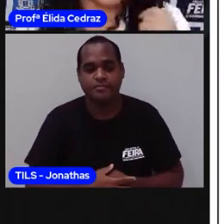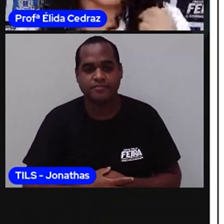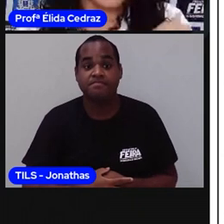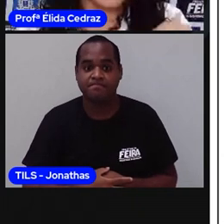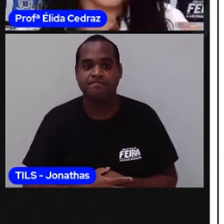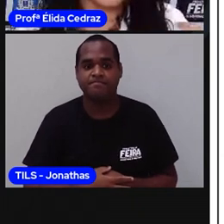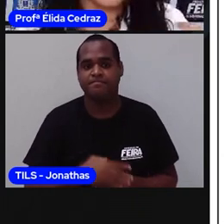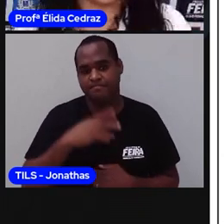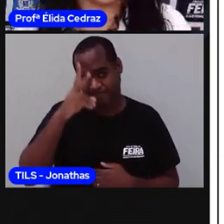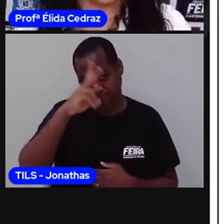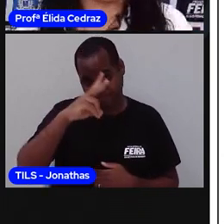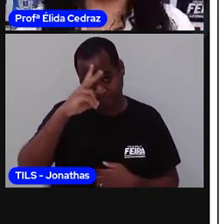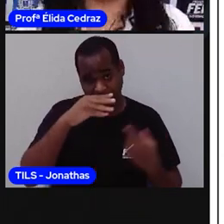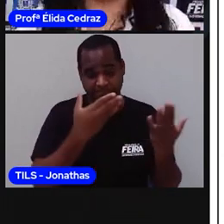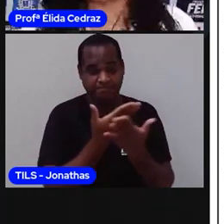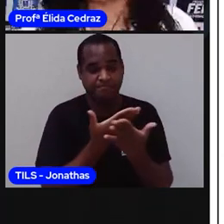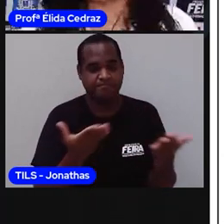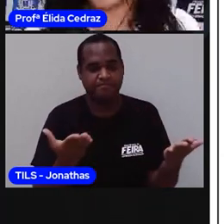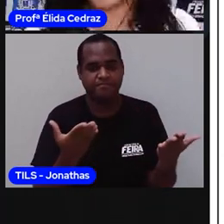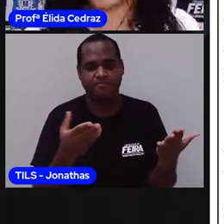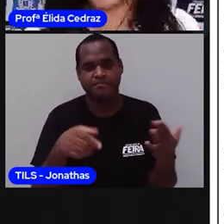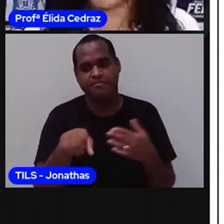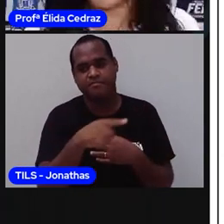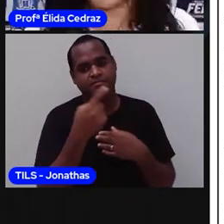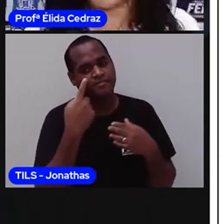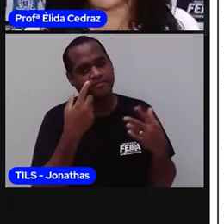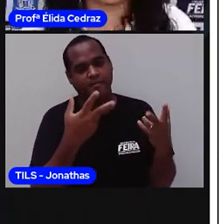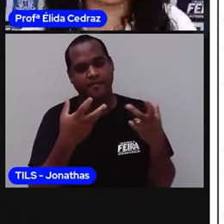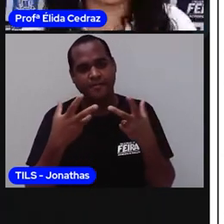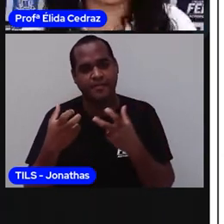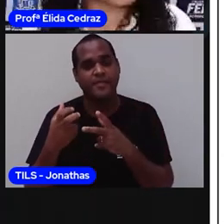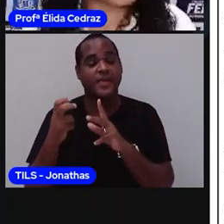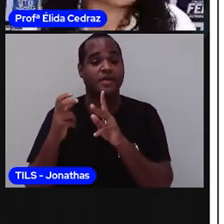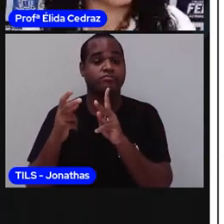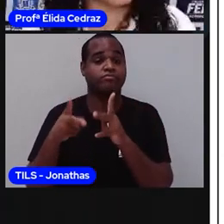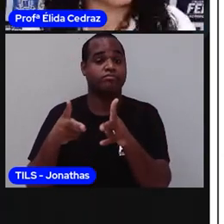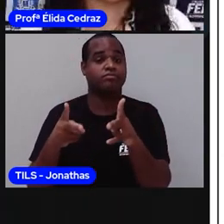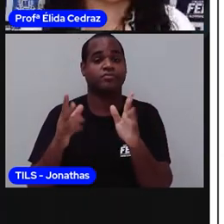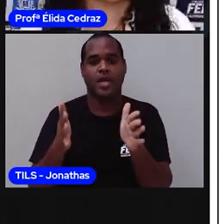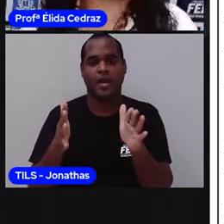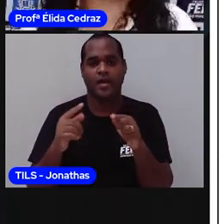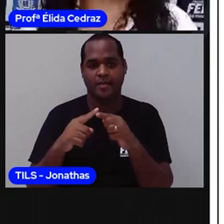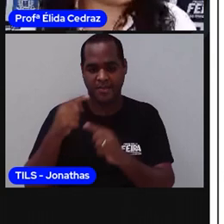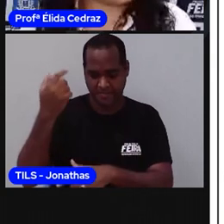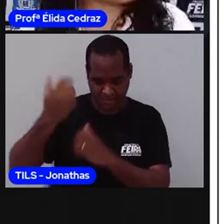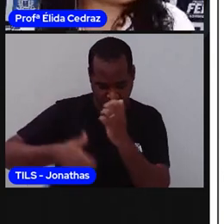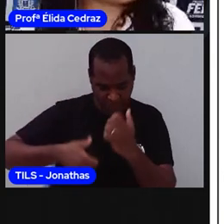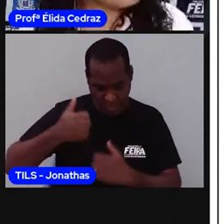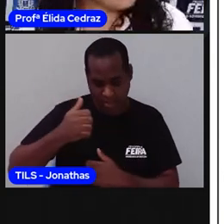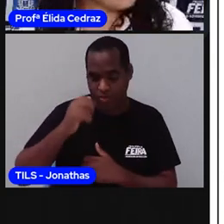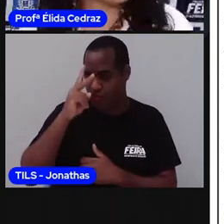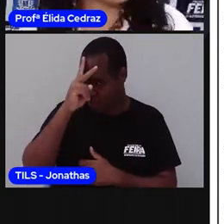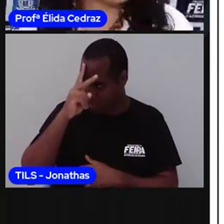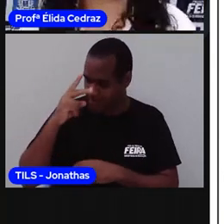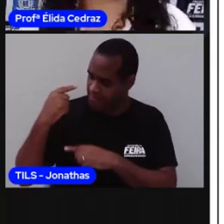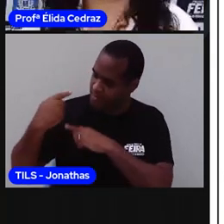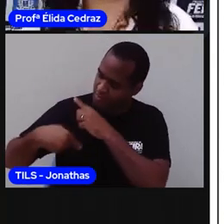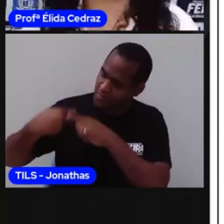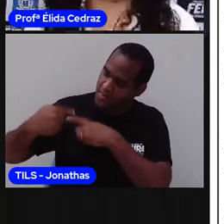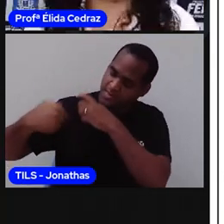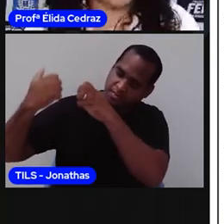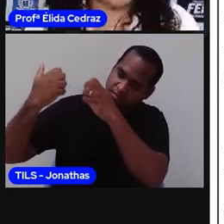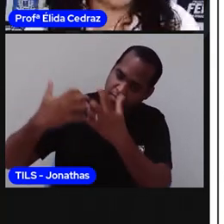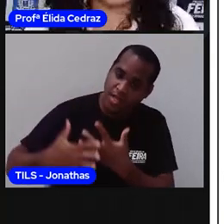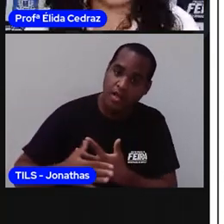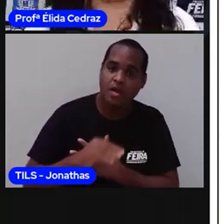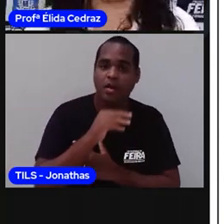para vocês, porque a gente já viu na história de Cecília, ela explica direitinho que os avós maternos são